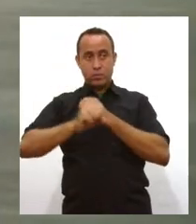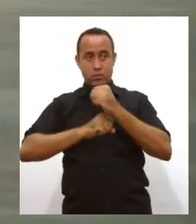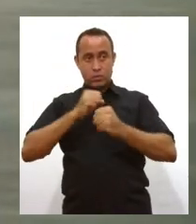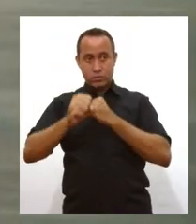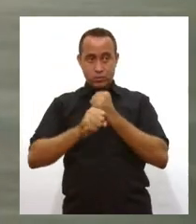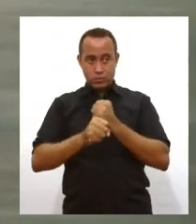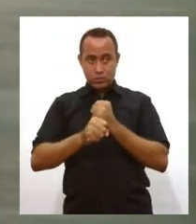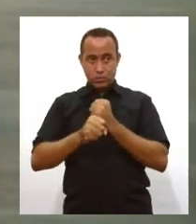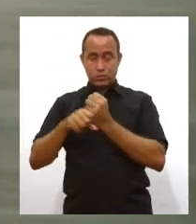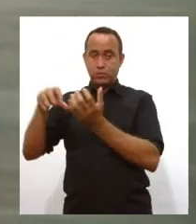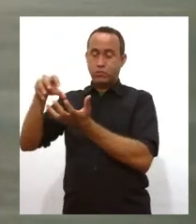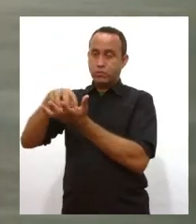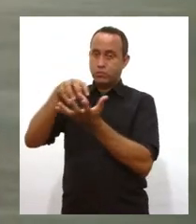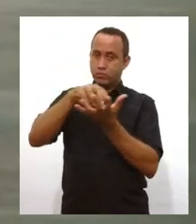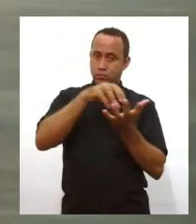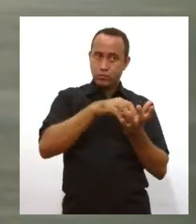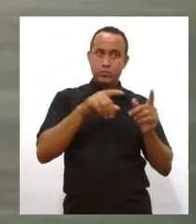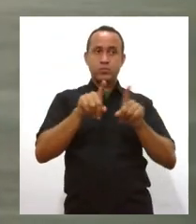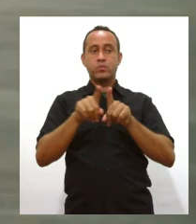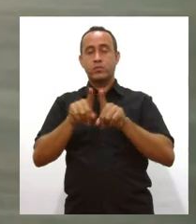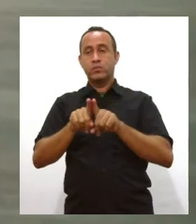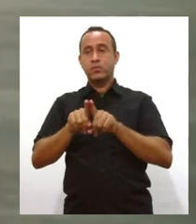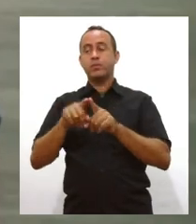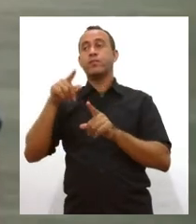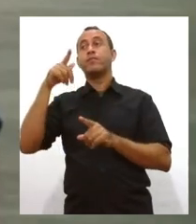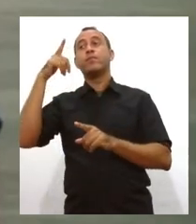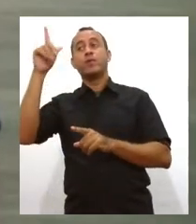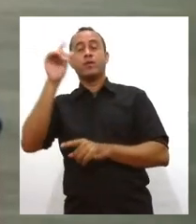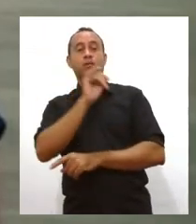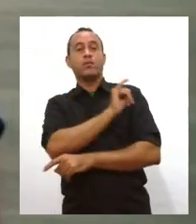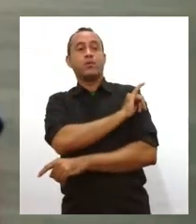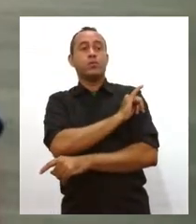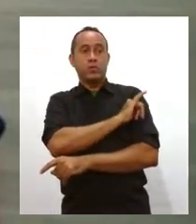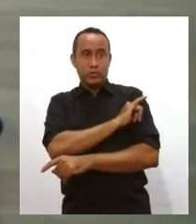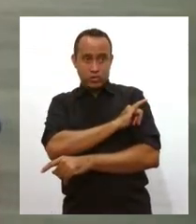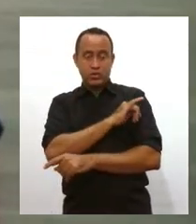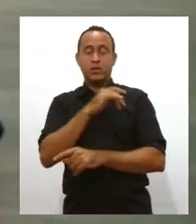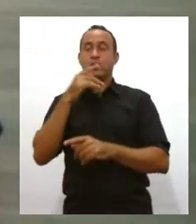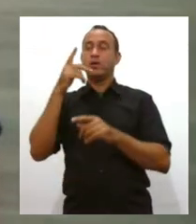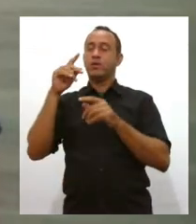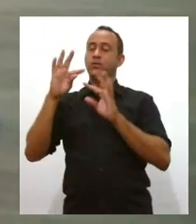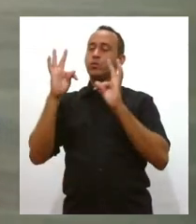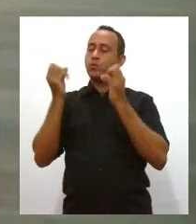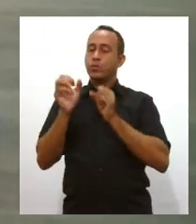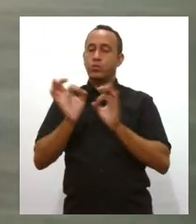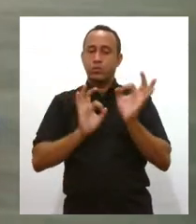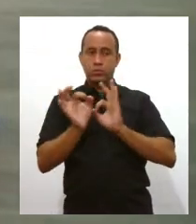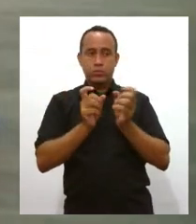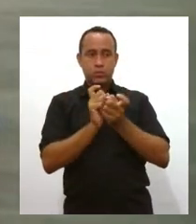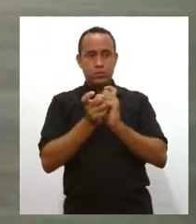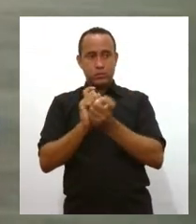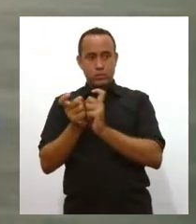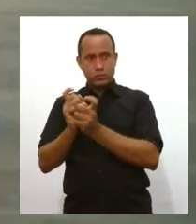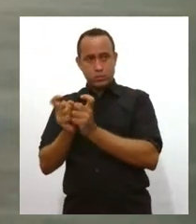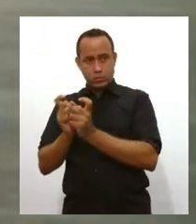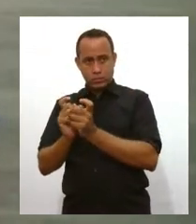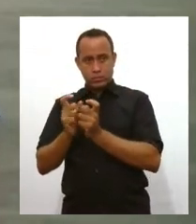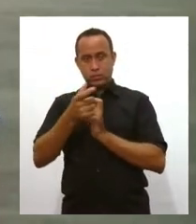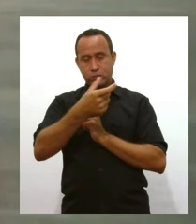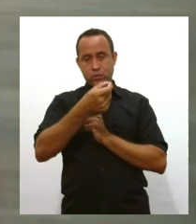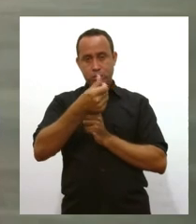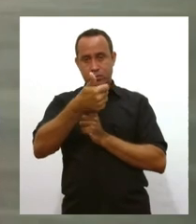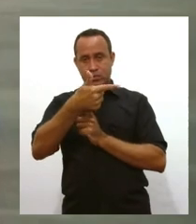encargos da festa de Réveillon Carioca no documento. Está um esqueleto, então, de como será a virada do ano para 2021.